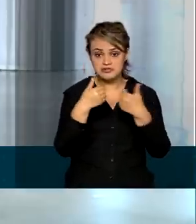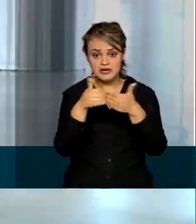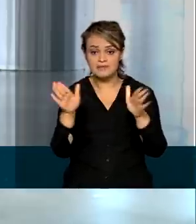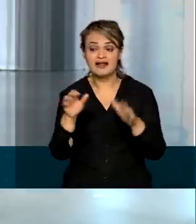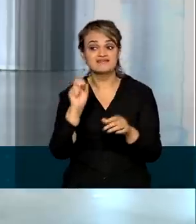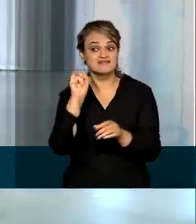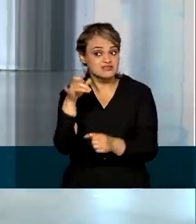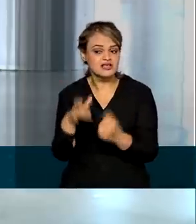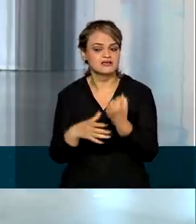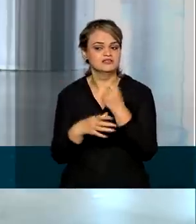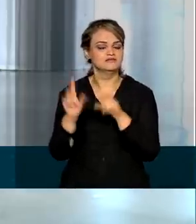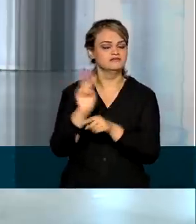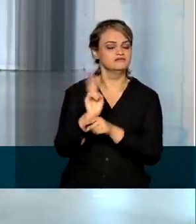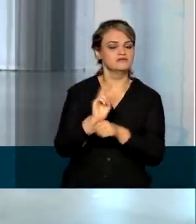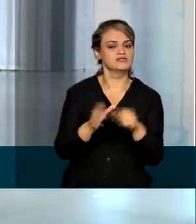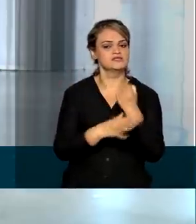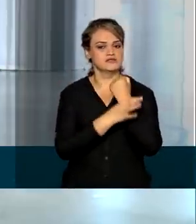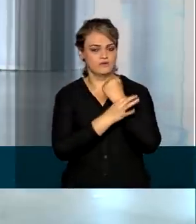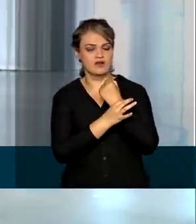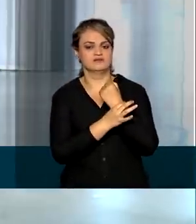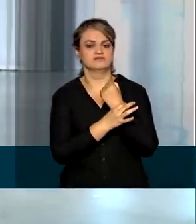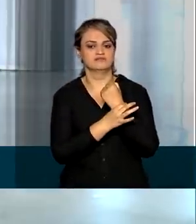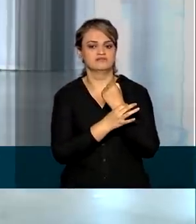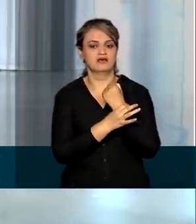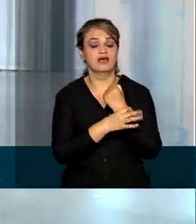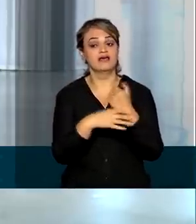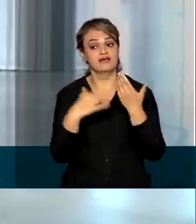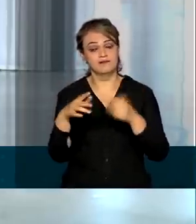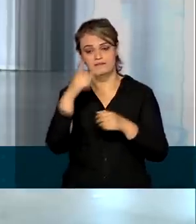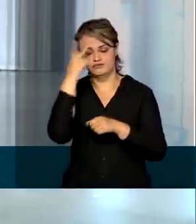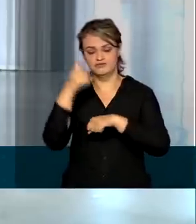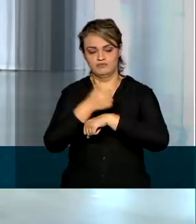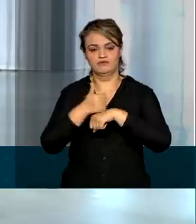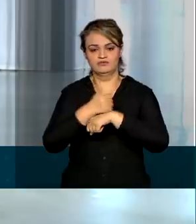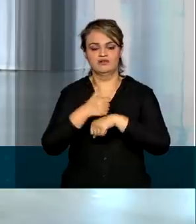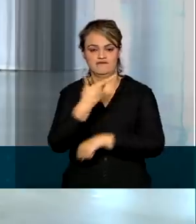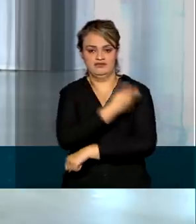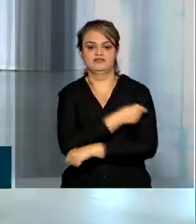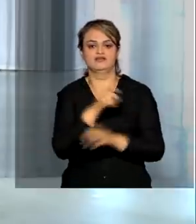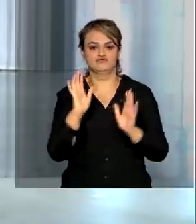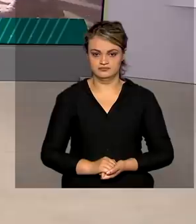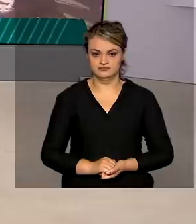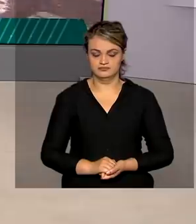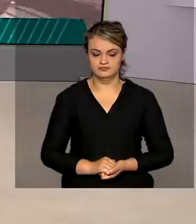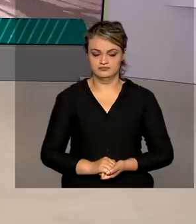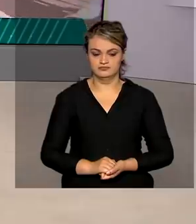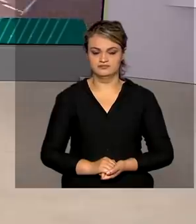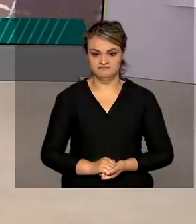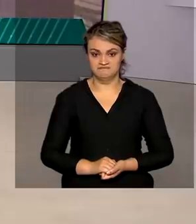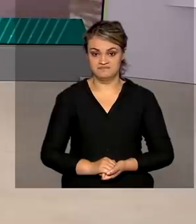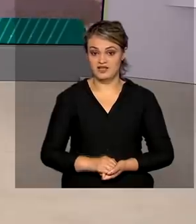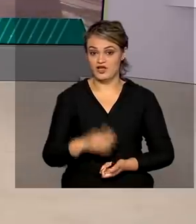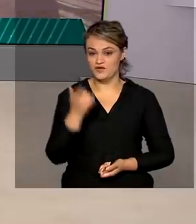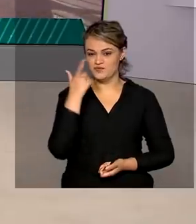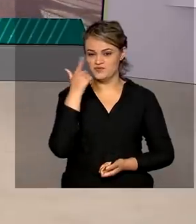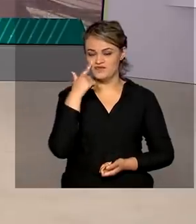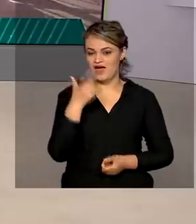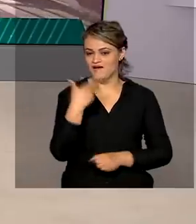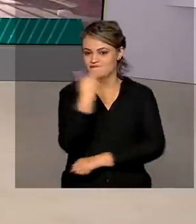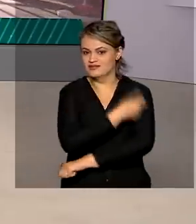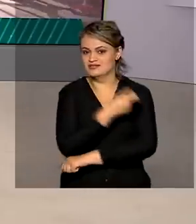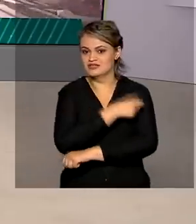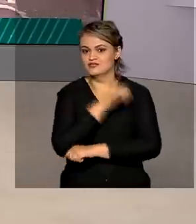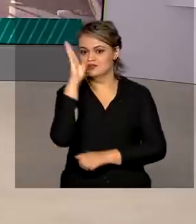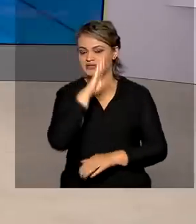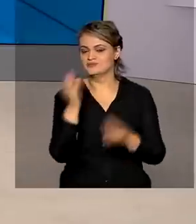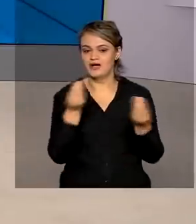contra a Covid-19 fossem tomadas e os profissionais devidamente imunizados. Vamos ver então como está a vacinação